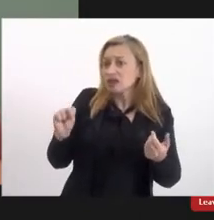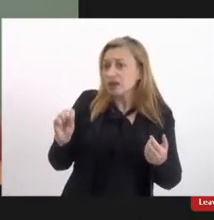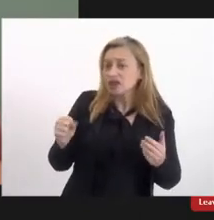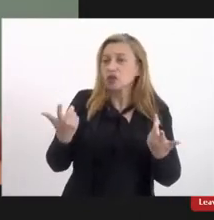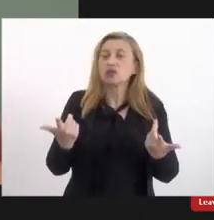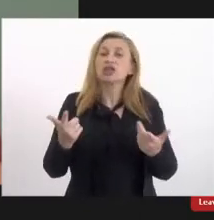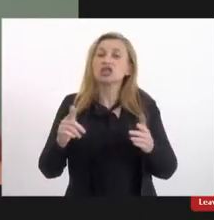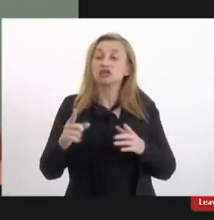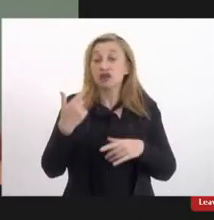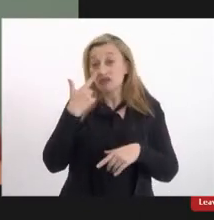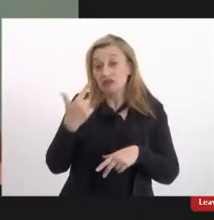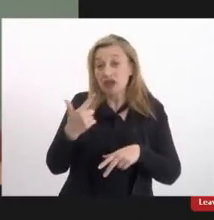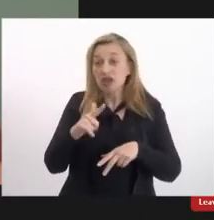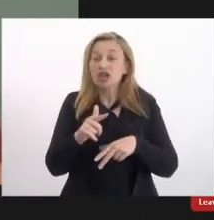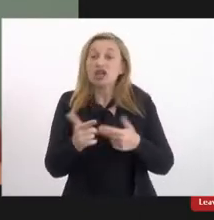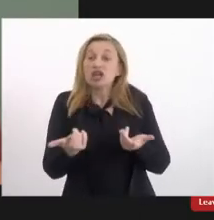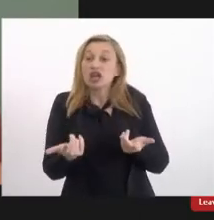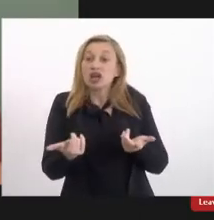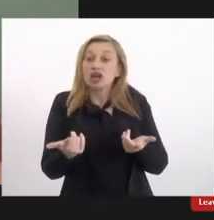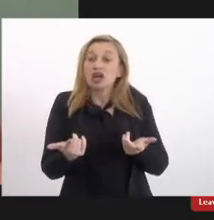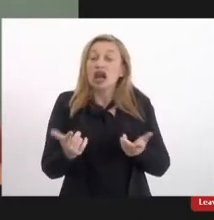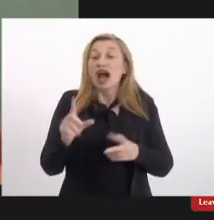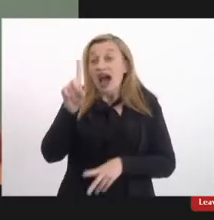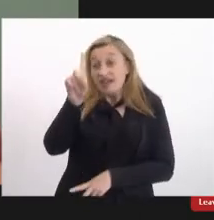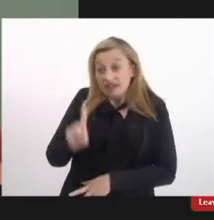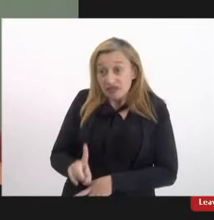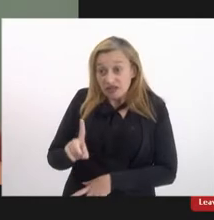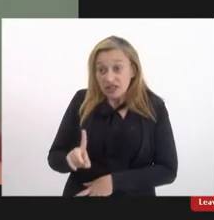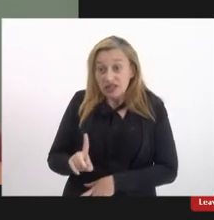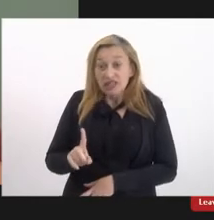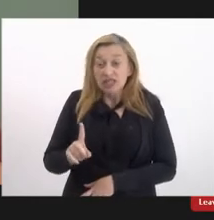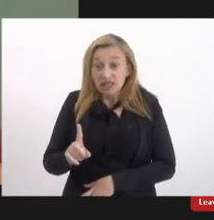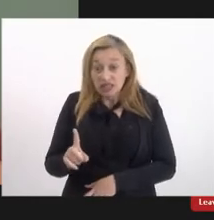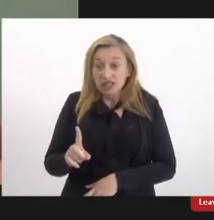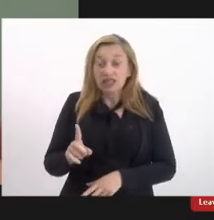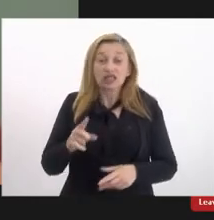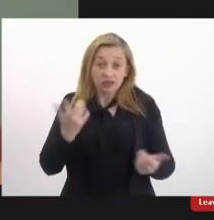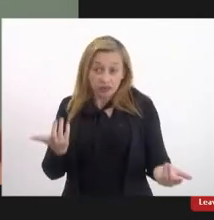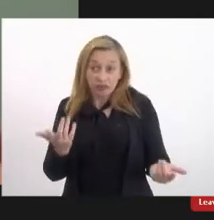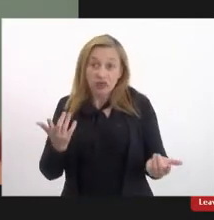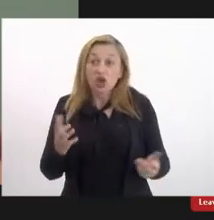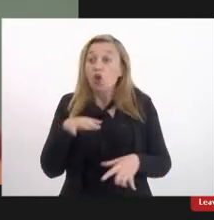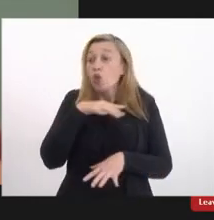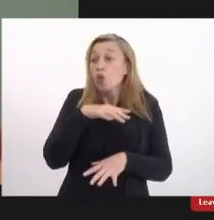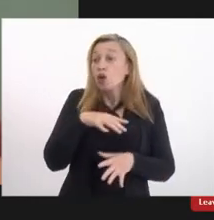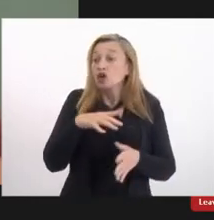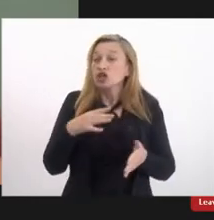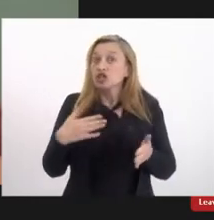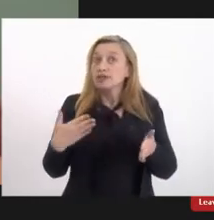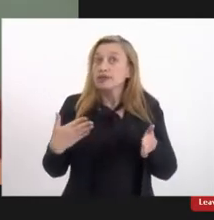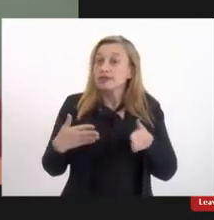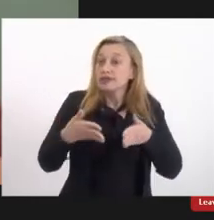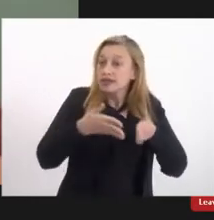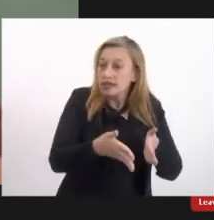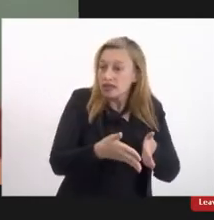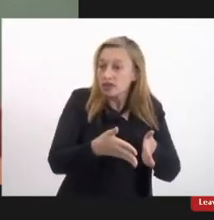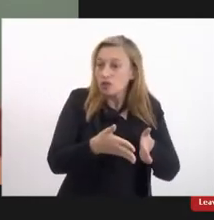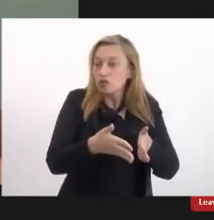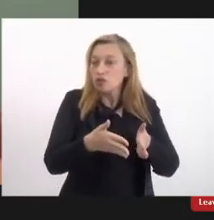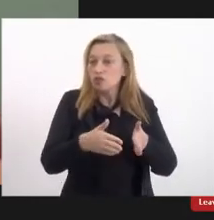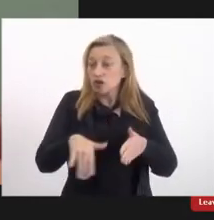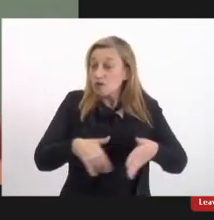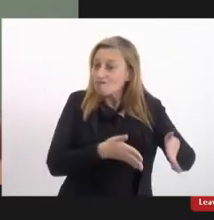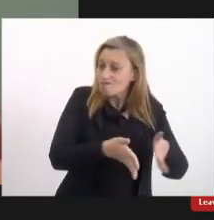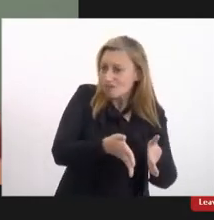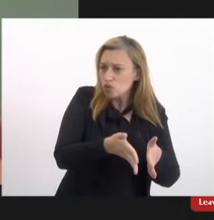social de acordo com a Sunara que é a deficiência que seria um marcador social negativo potencializado. E agora